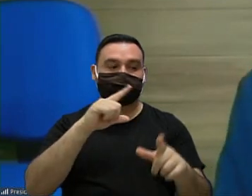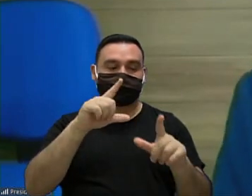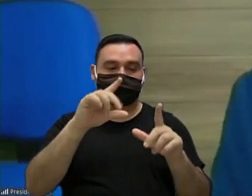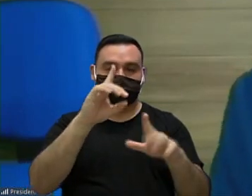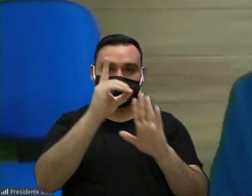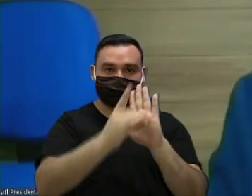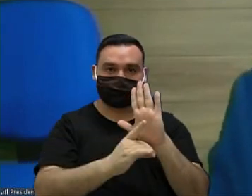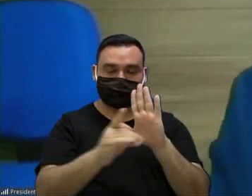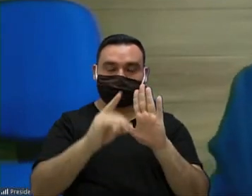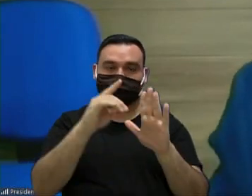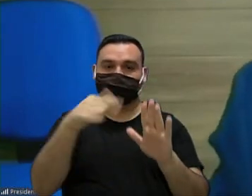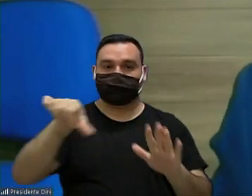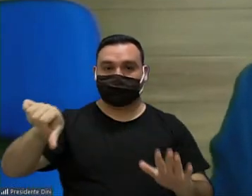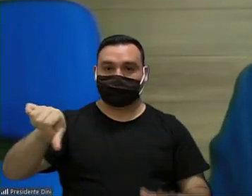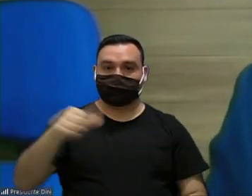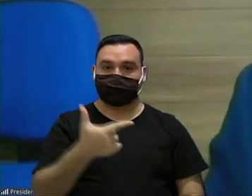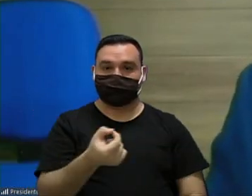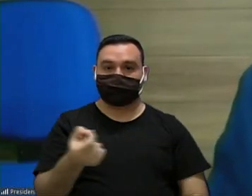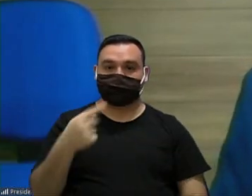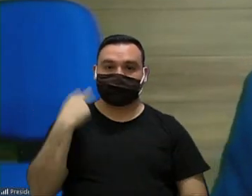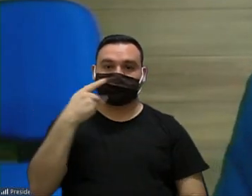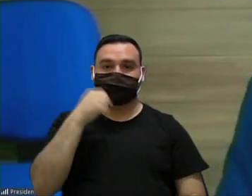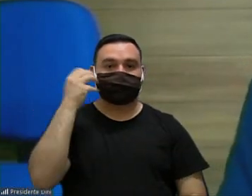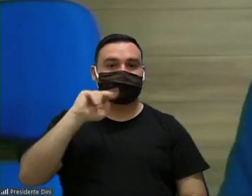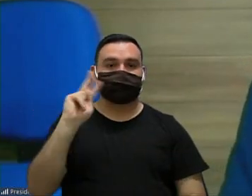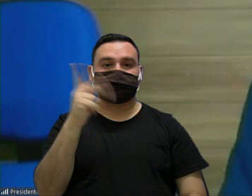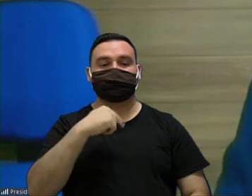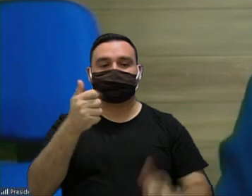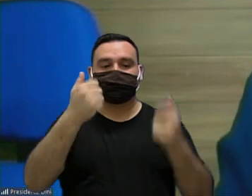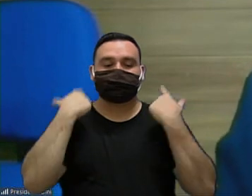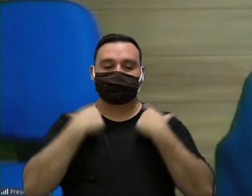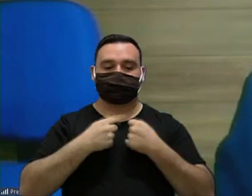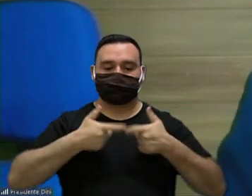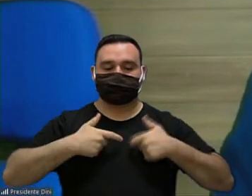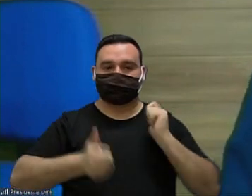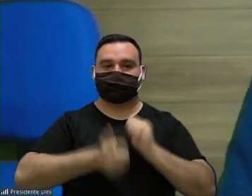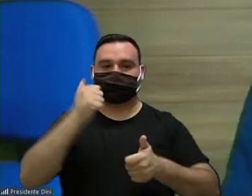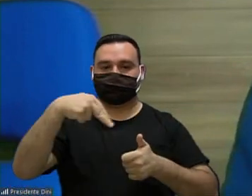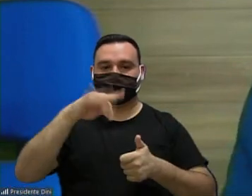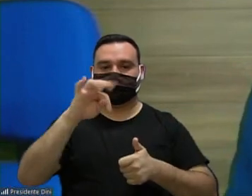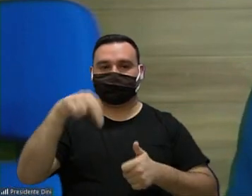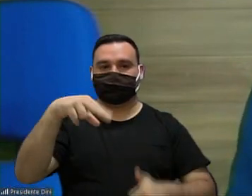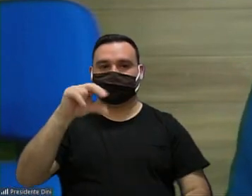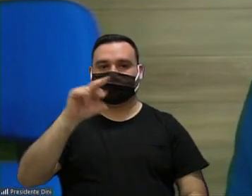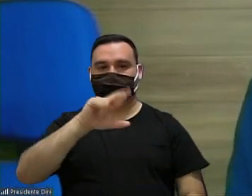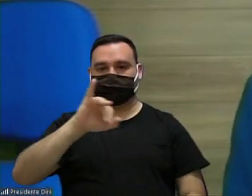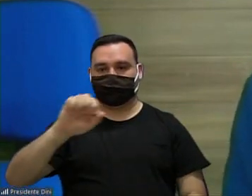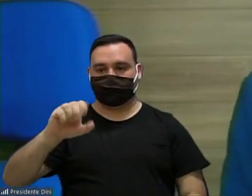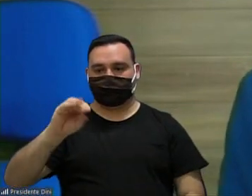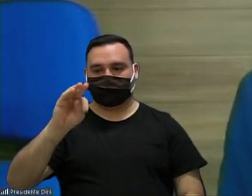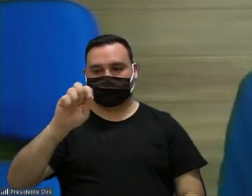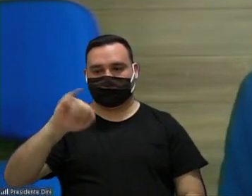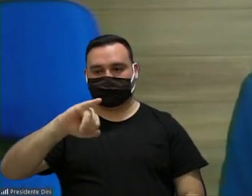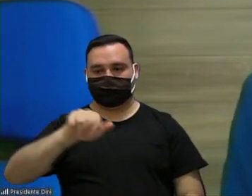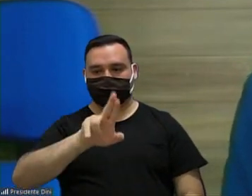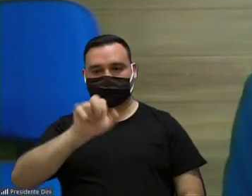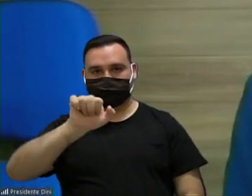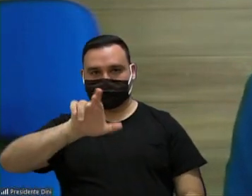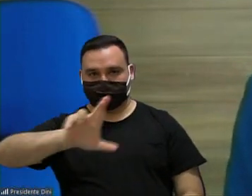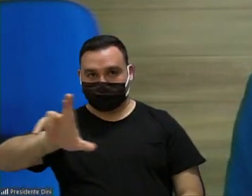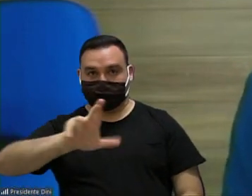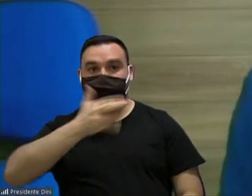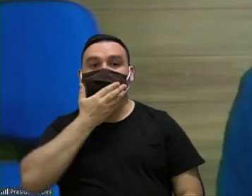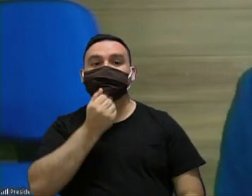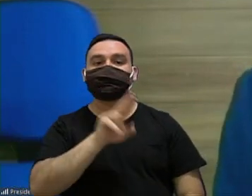legislativo número 9 2020 o vereador do supicínio dispõe sobre a concessão de medalha de média esportiva o Newton Correia da Costa Junior ao senhor